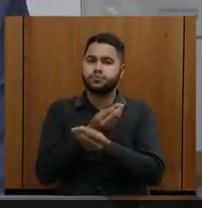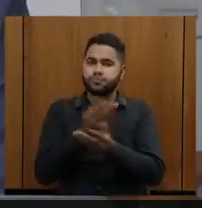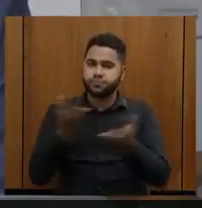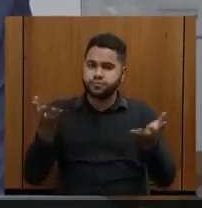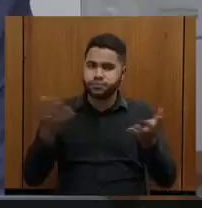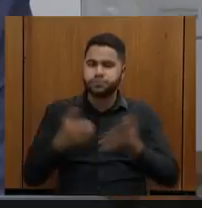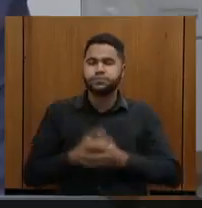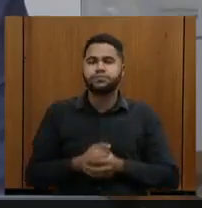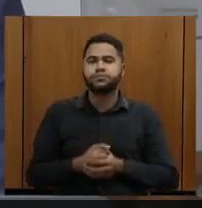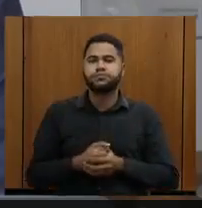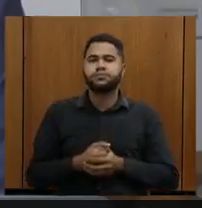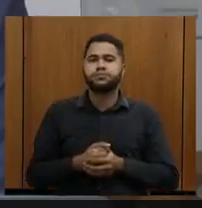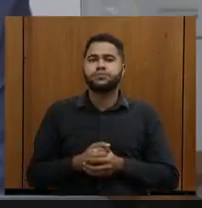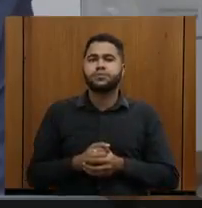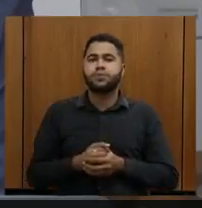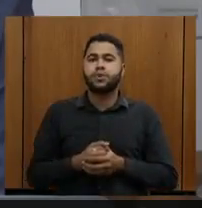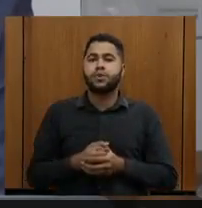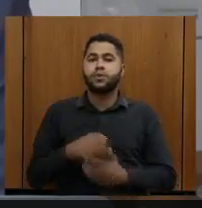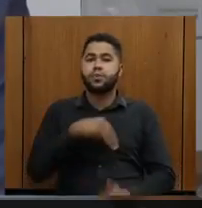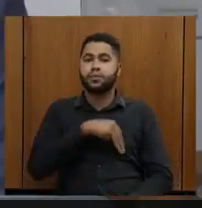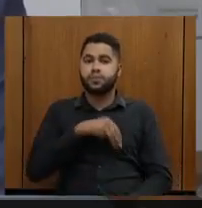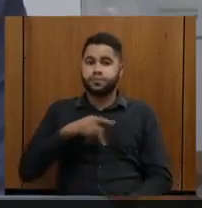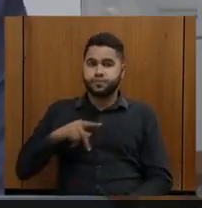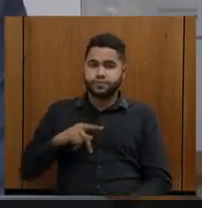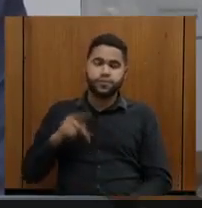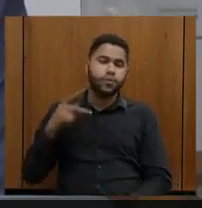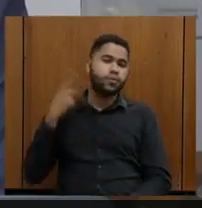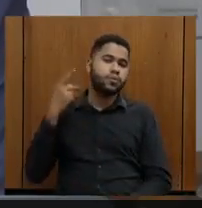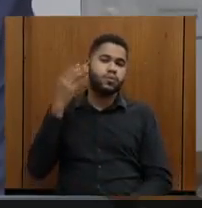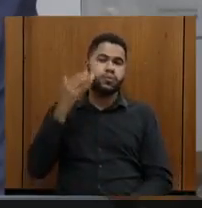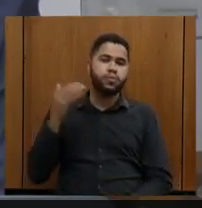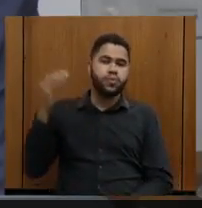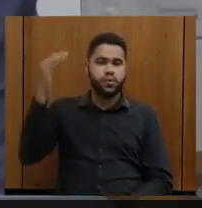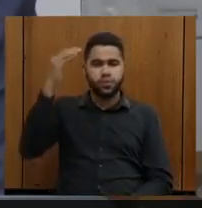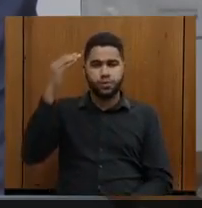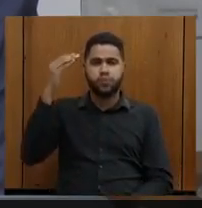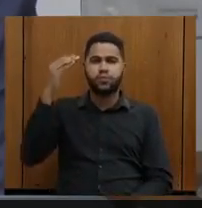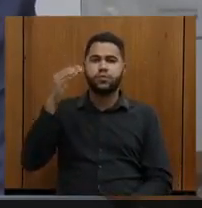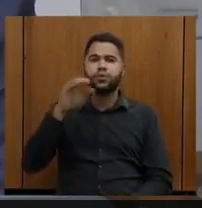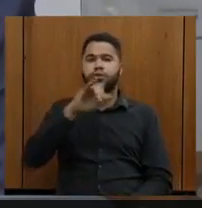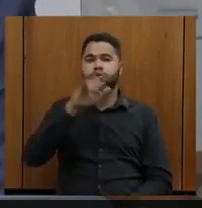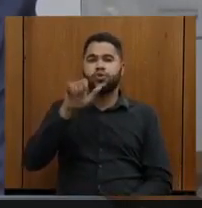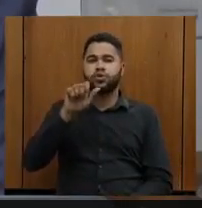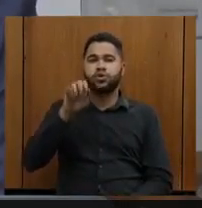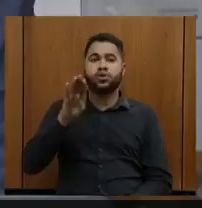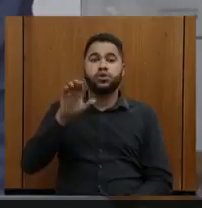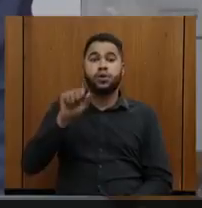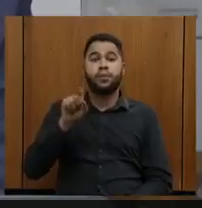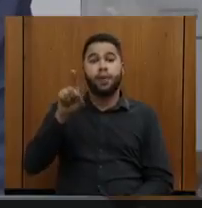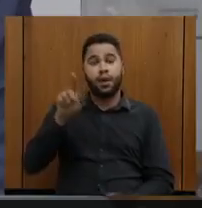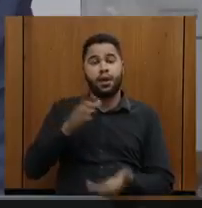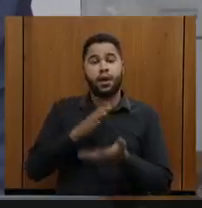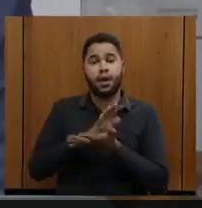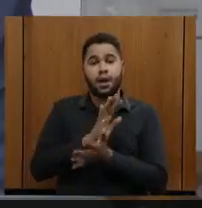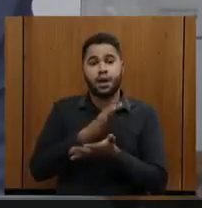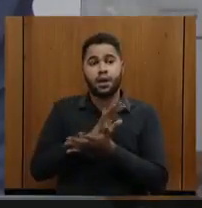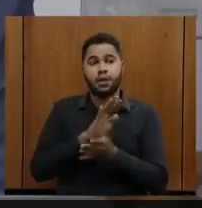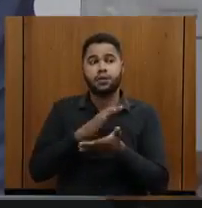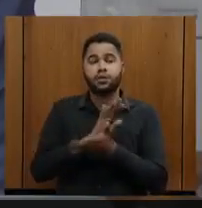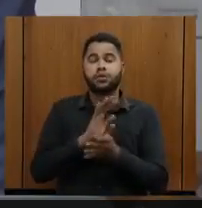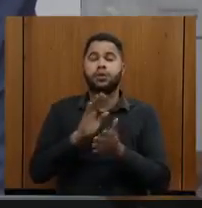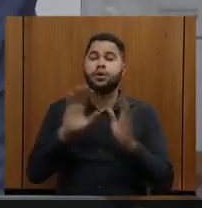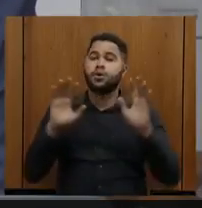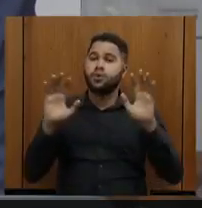pelo Ministério Público, pelo nosso procurador, doutor Jarba Soares Júnior, em Araxá, que foi um evento